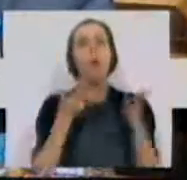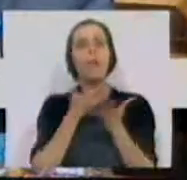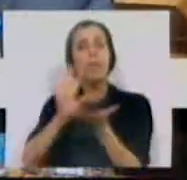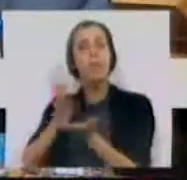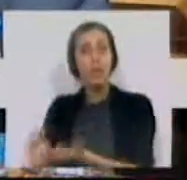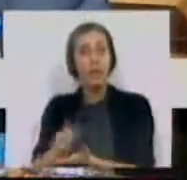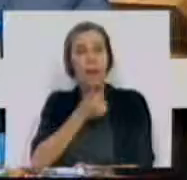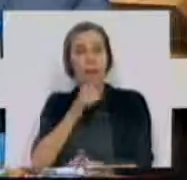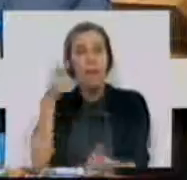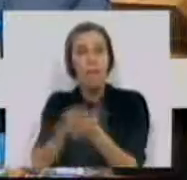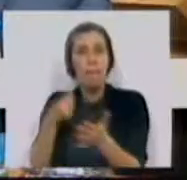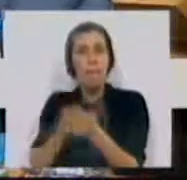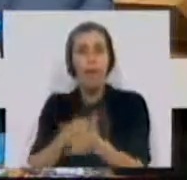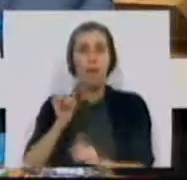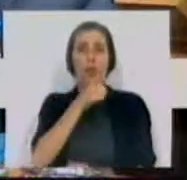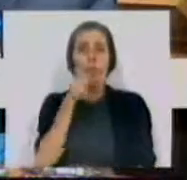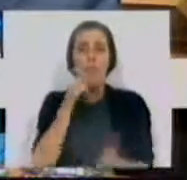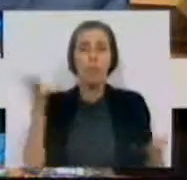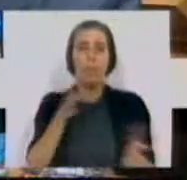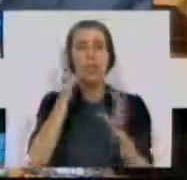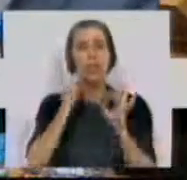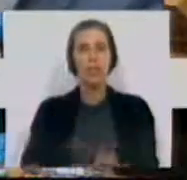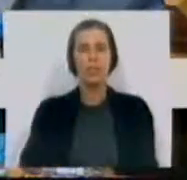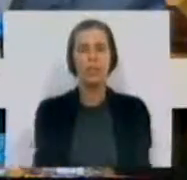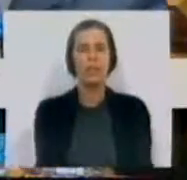financiar para pagarem os seus compromissos. Disse.